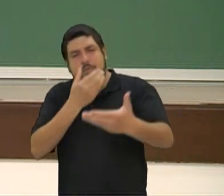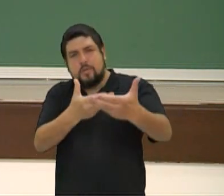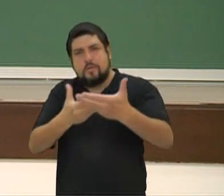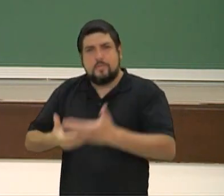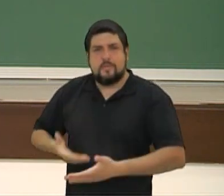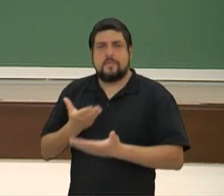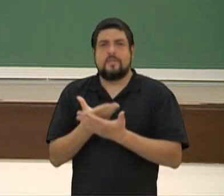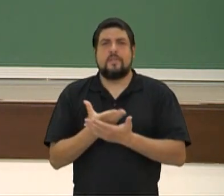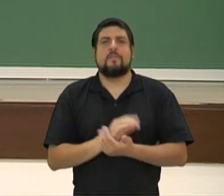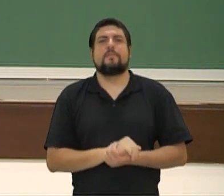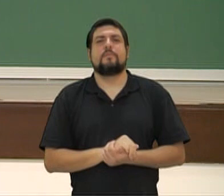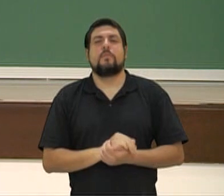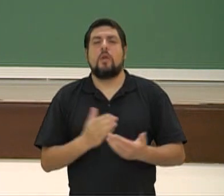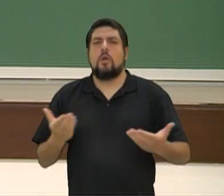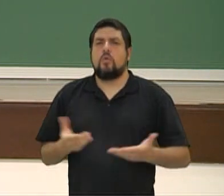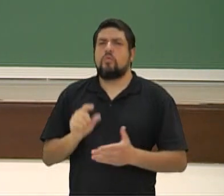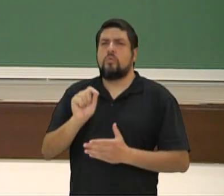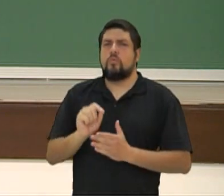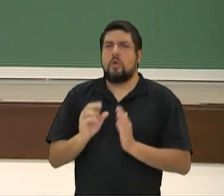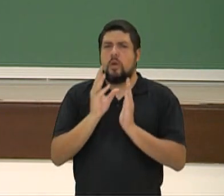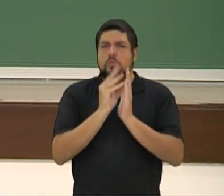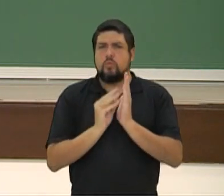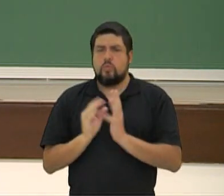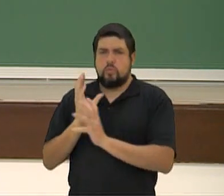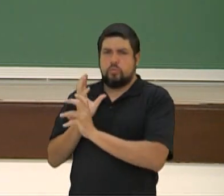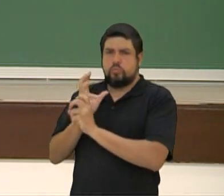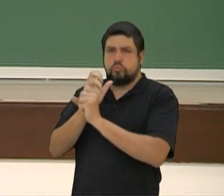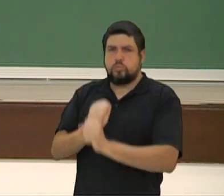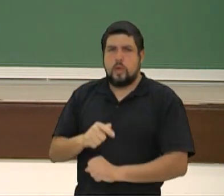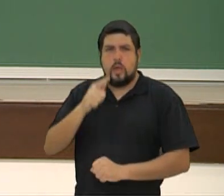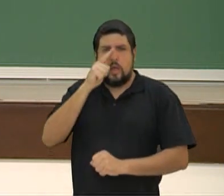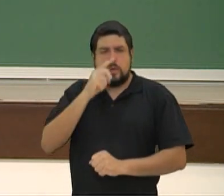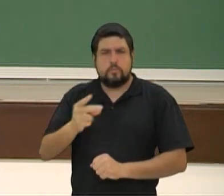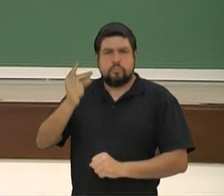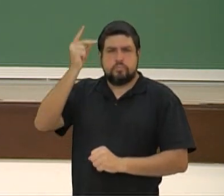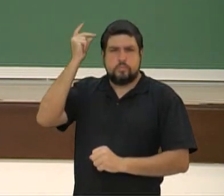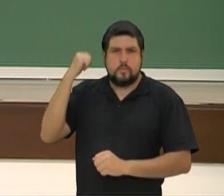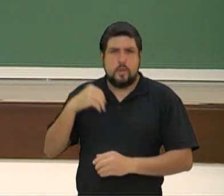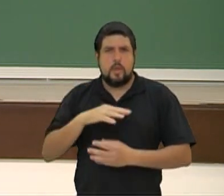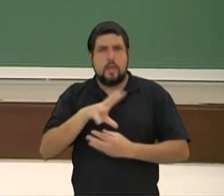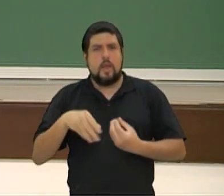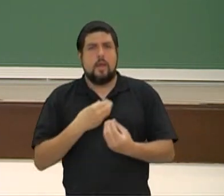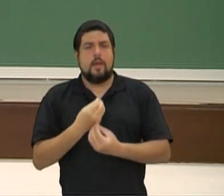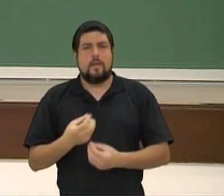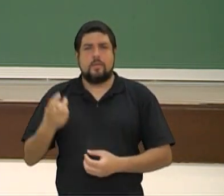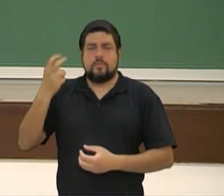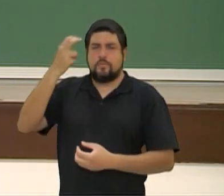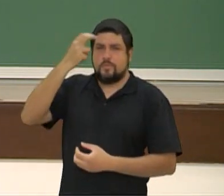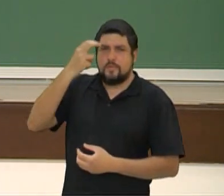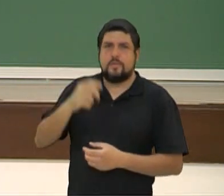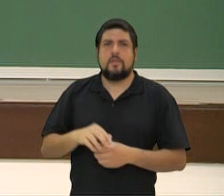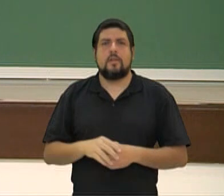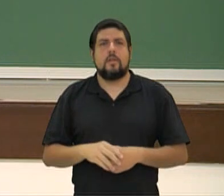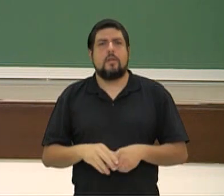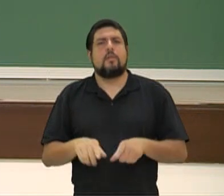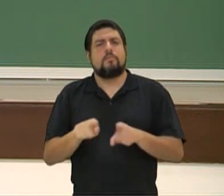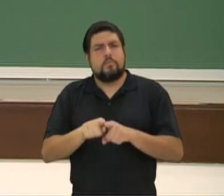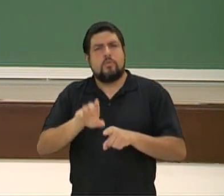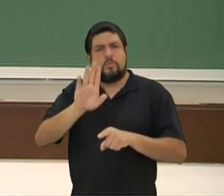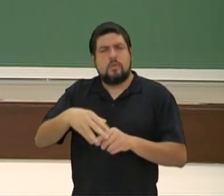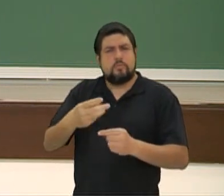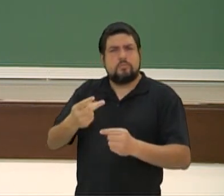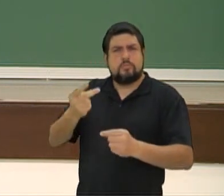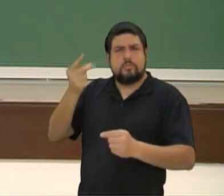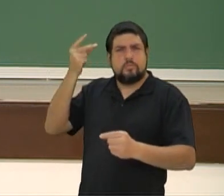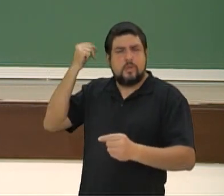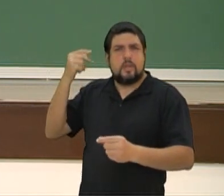Hoje nós vamos trabalhar uma retomada de conteúdos, Grécia Antiga, Arte e Cultura, e ainda coincidiu, foi um tema que já trabalhamos lá atrás, e vim aí